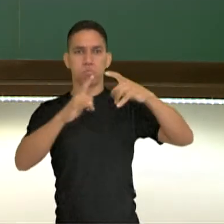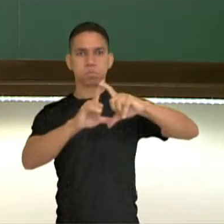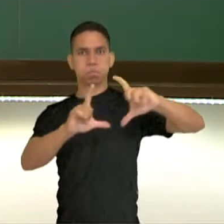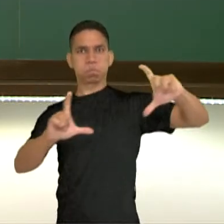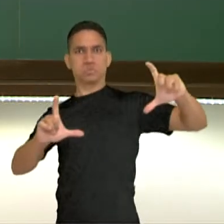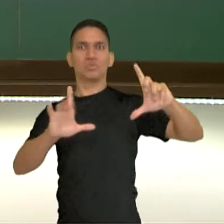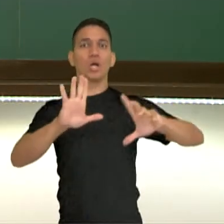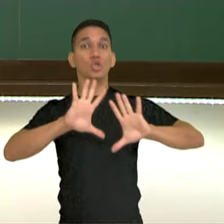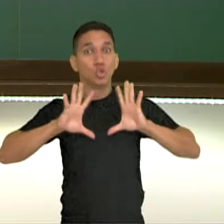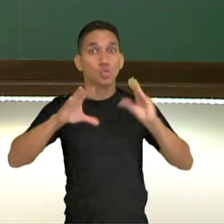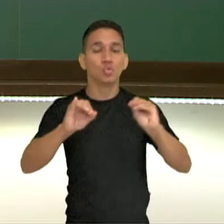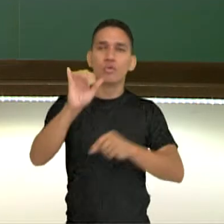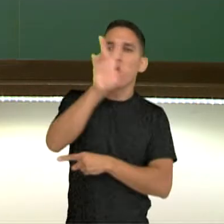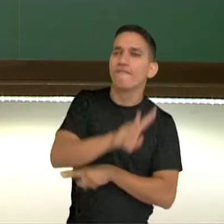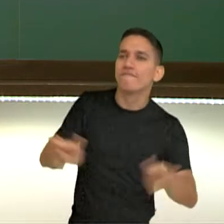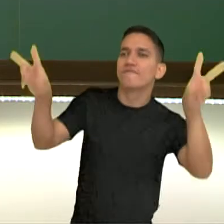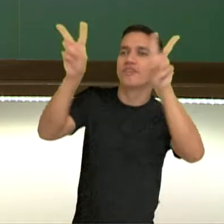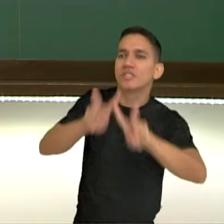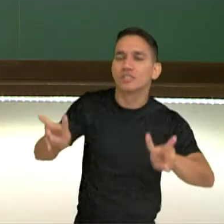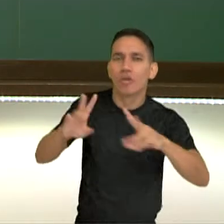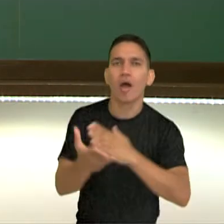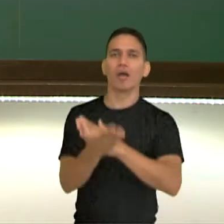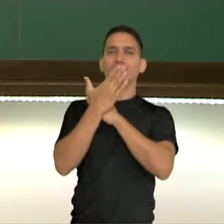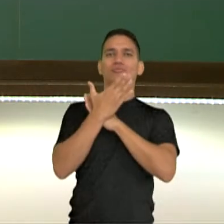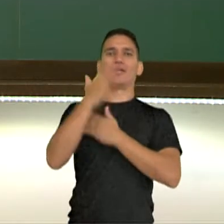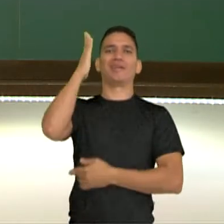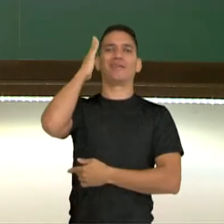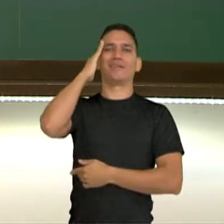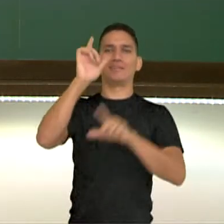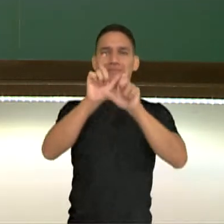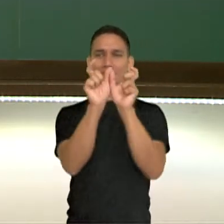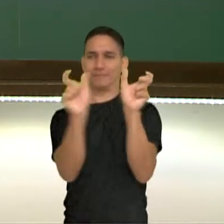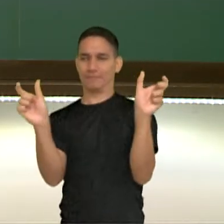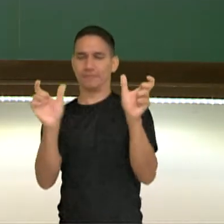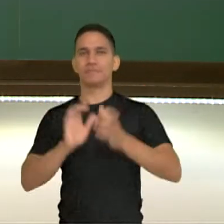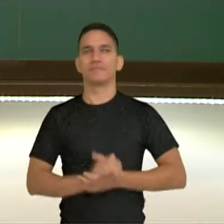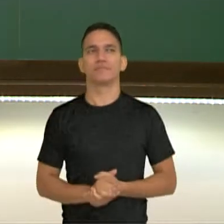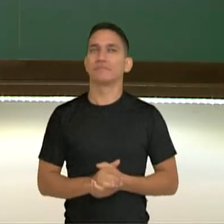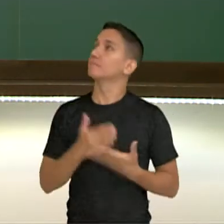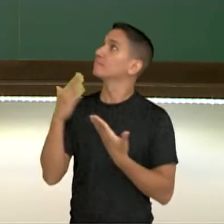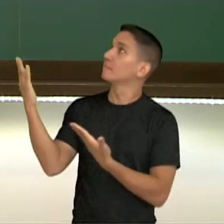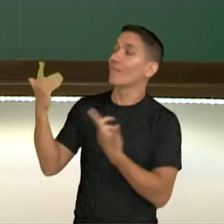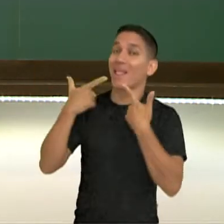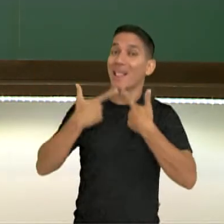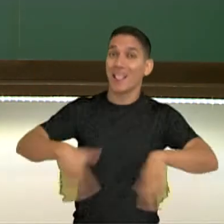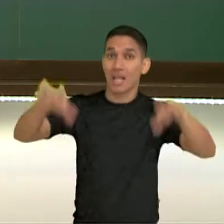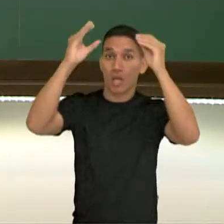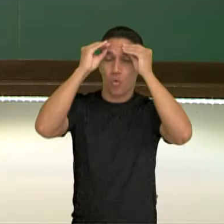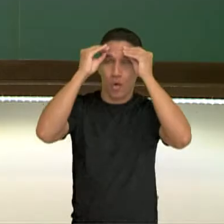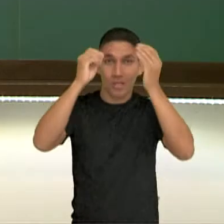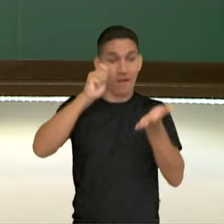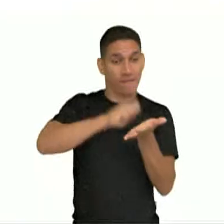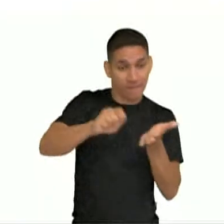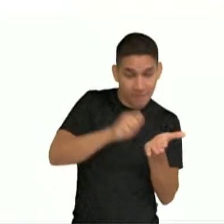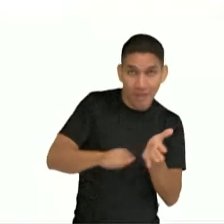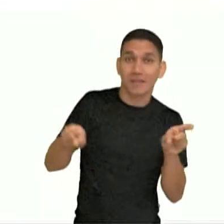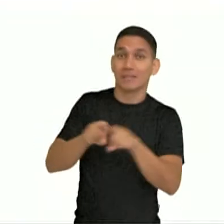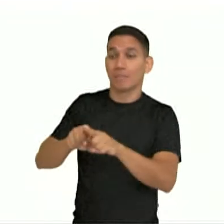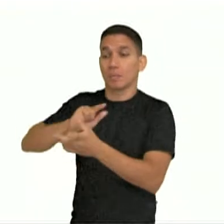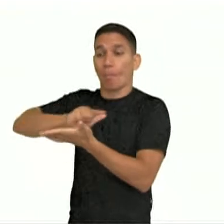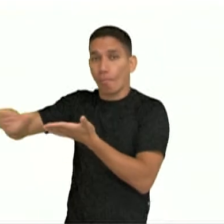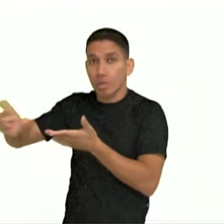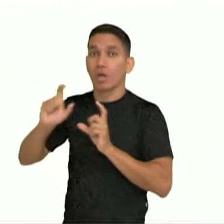visual me ajuda a entender a tirinha. A linguagem verbal e não verbal produzem juntas e